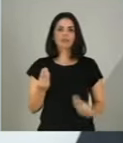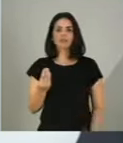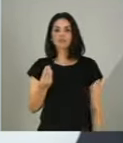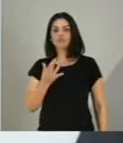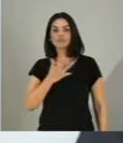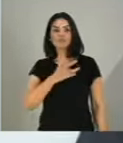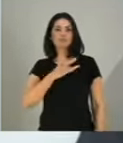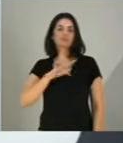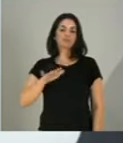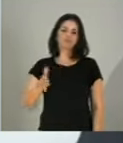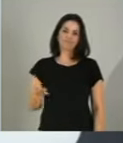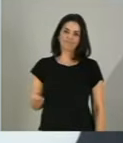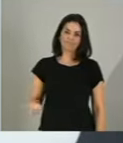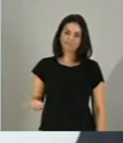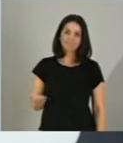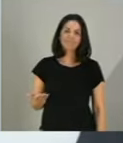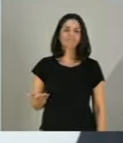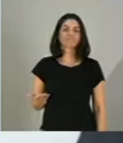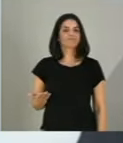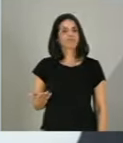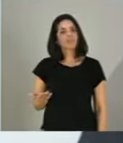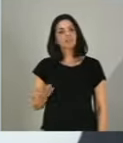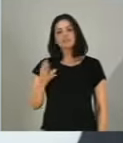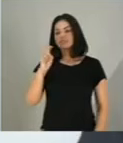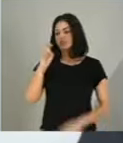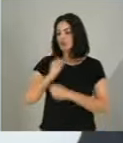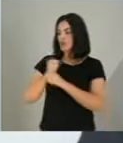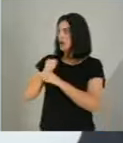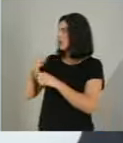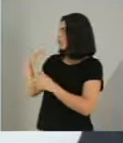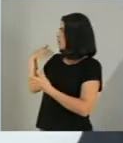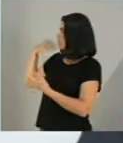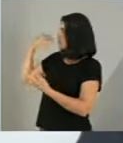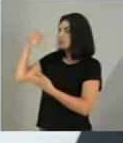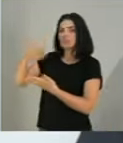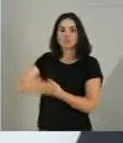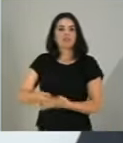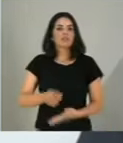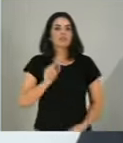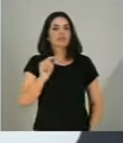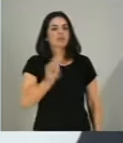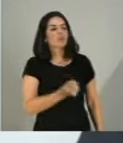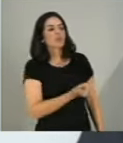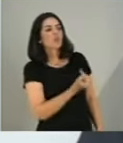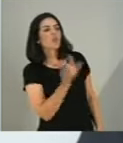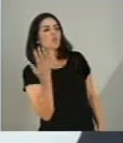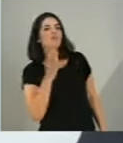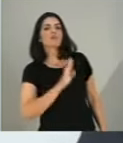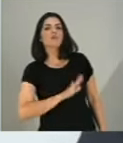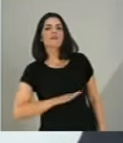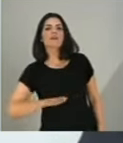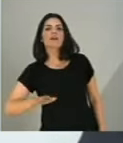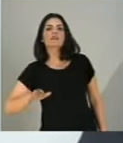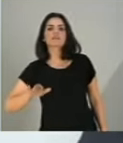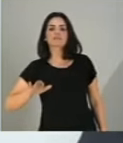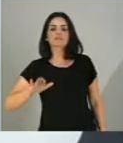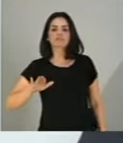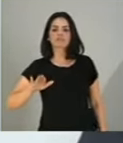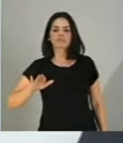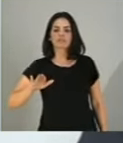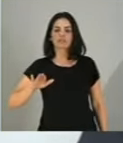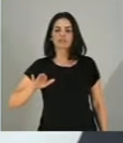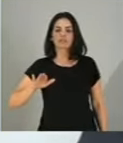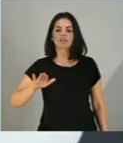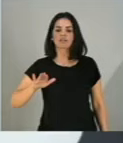Vejam só, nos últimos cinco anos, segundo a BRINC, o número de crianças com renda familiar de até